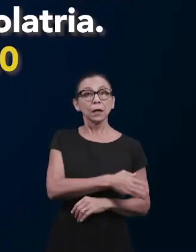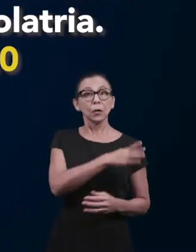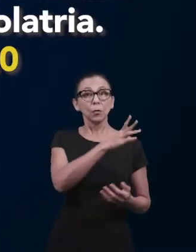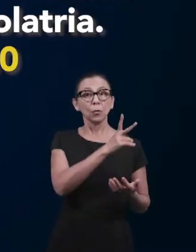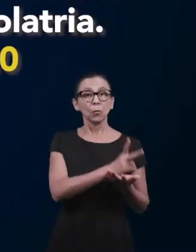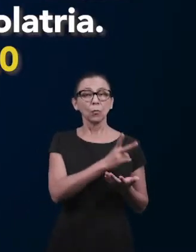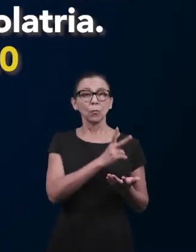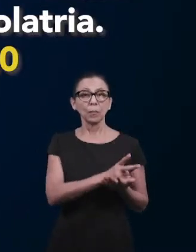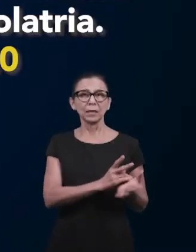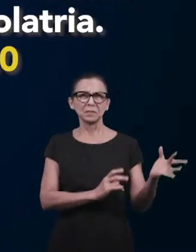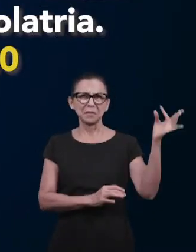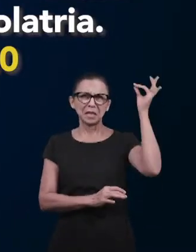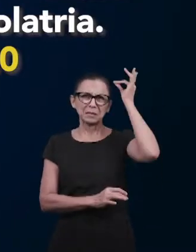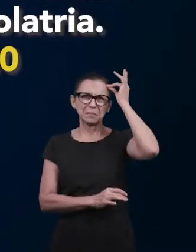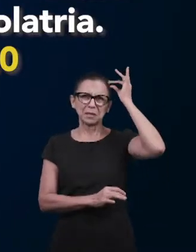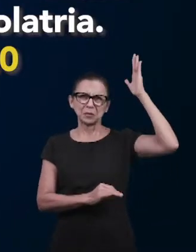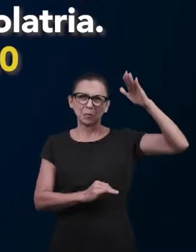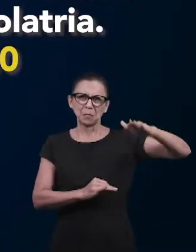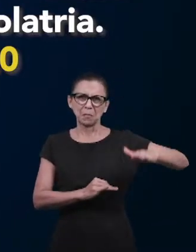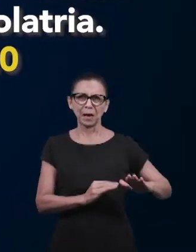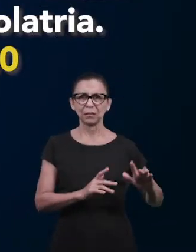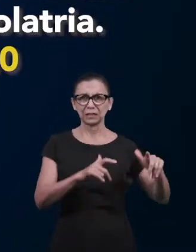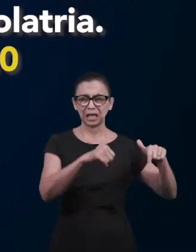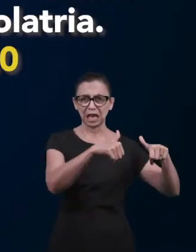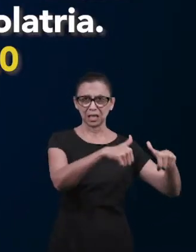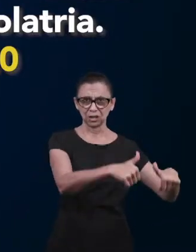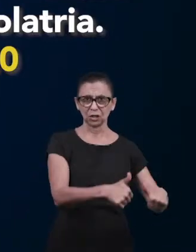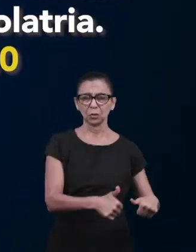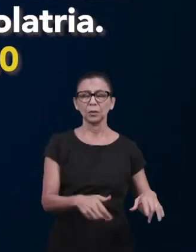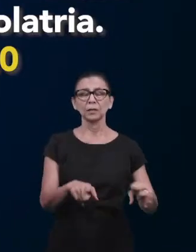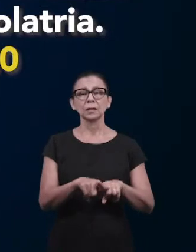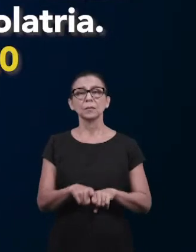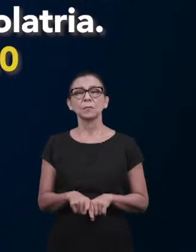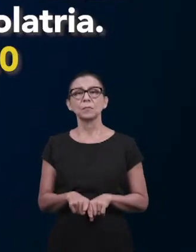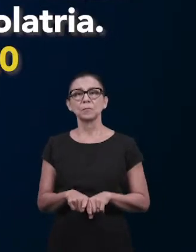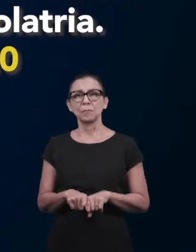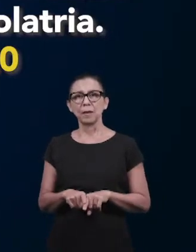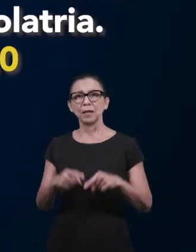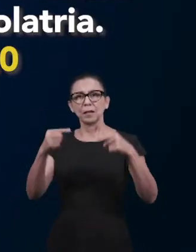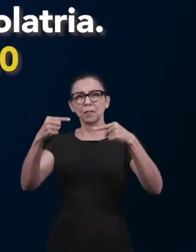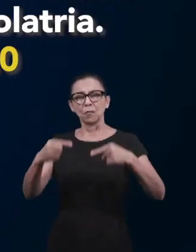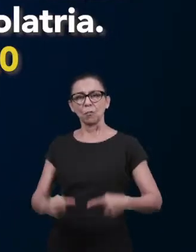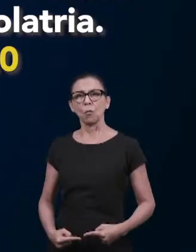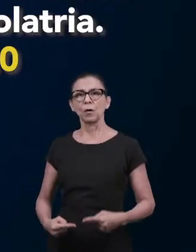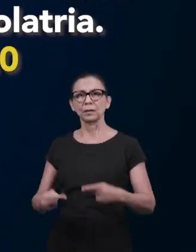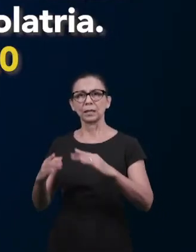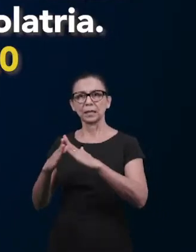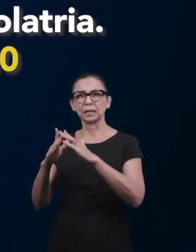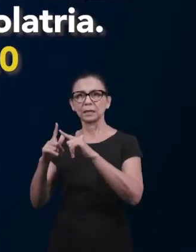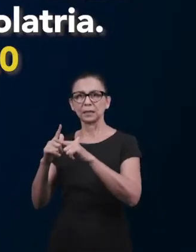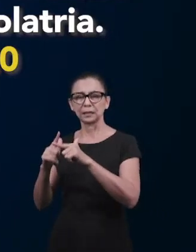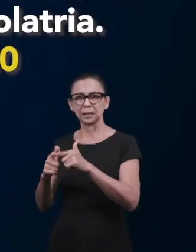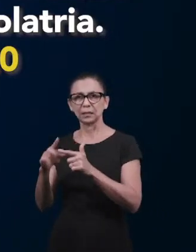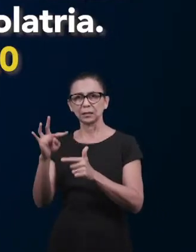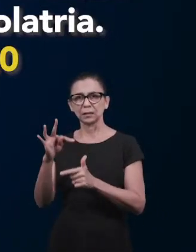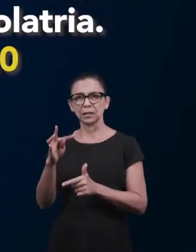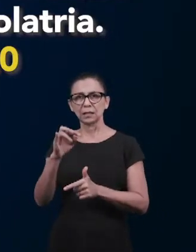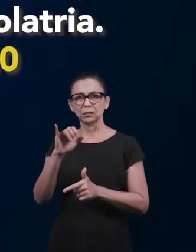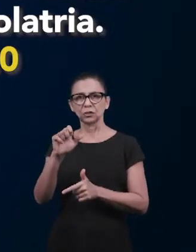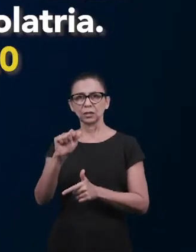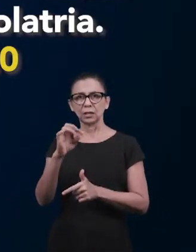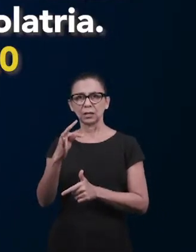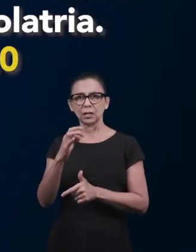Jezabel também agiu na igreja de Tiatira para se opor à palavra ao introduzir ensinos